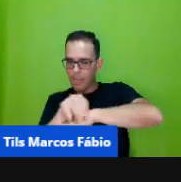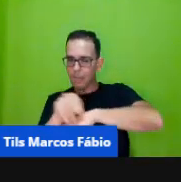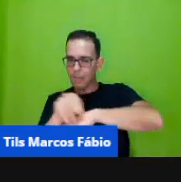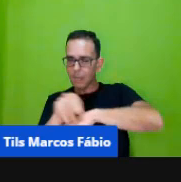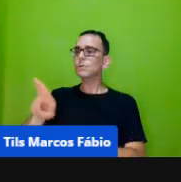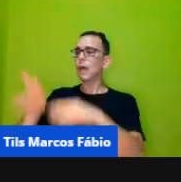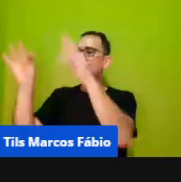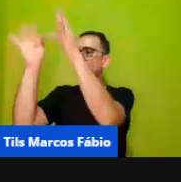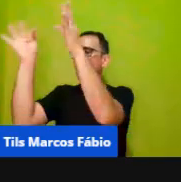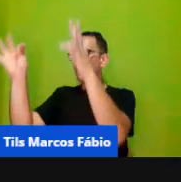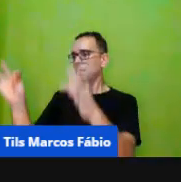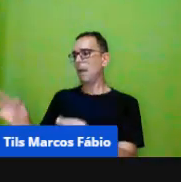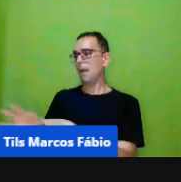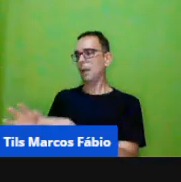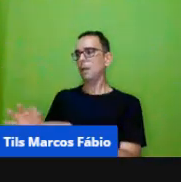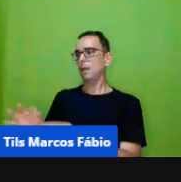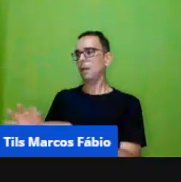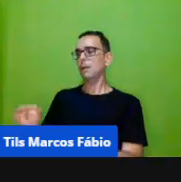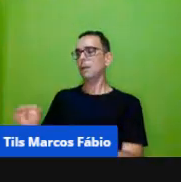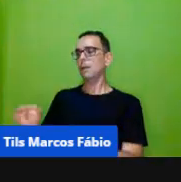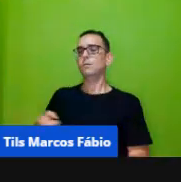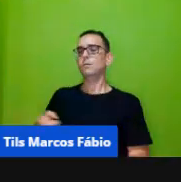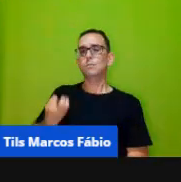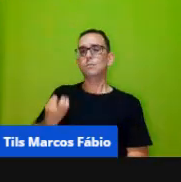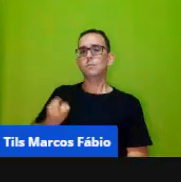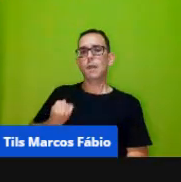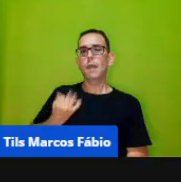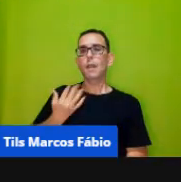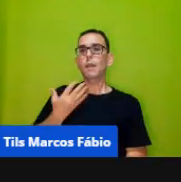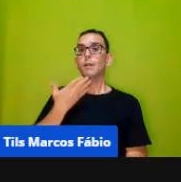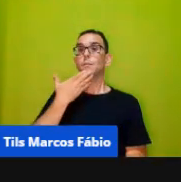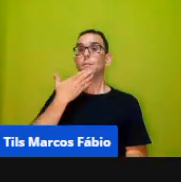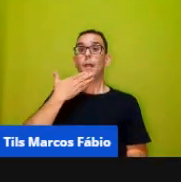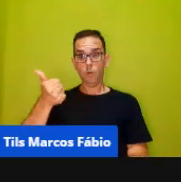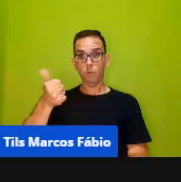ou o quadro numérico ok? pode passar por favor